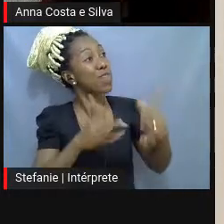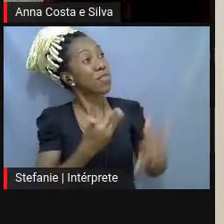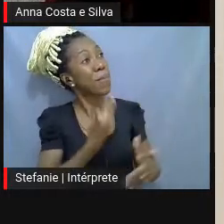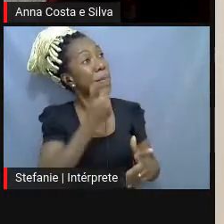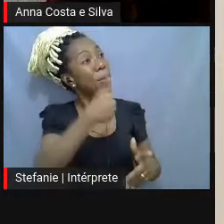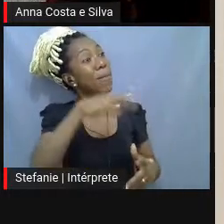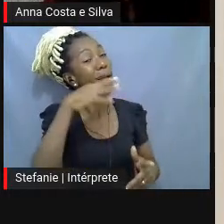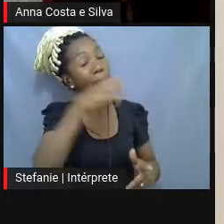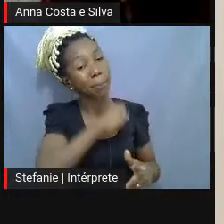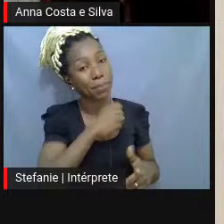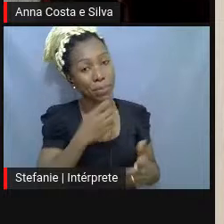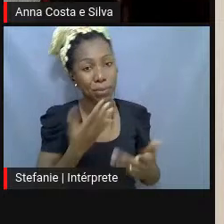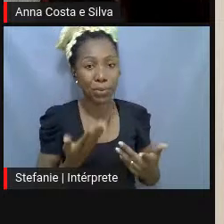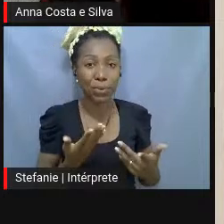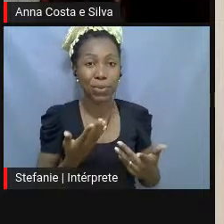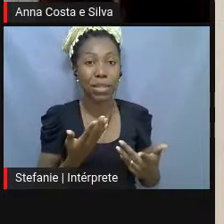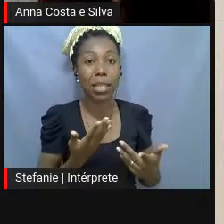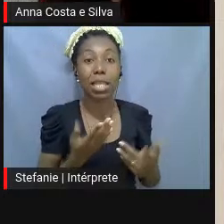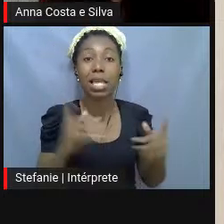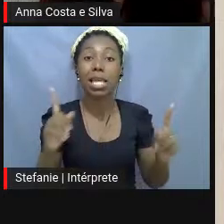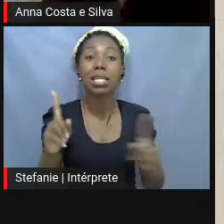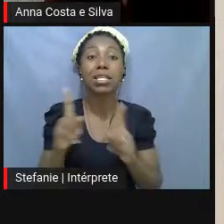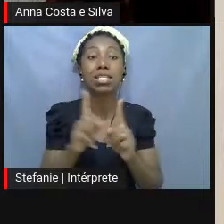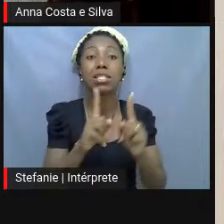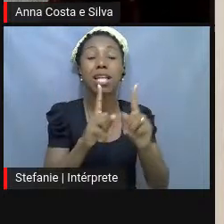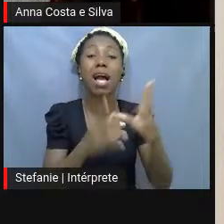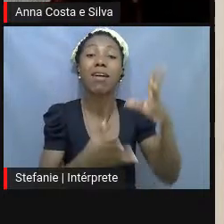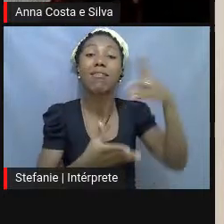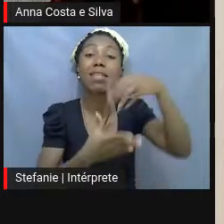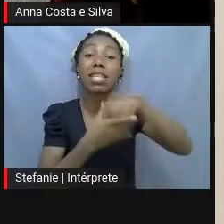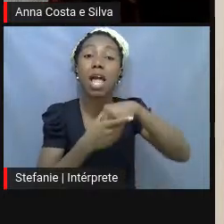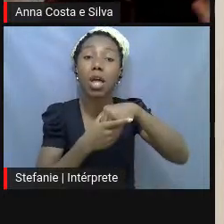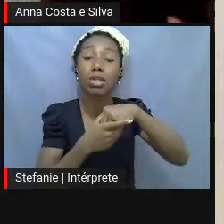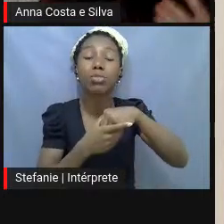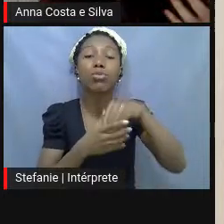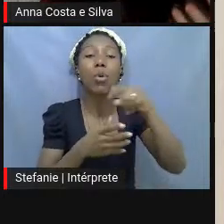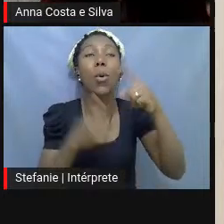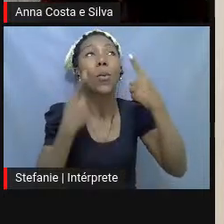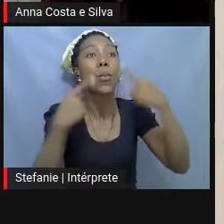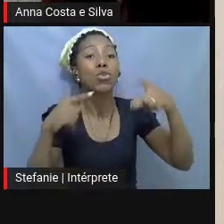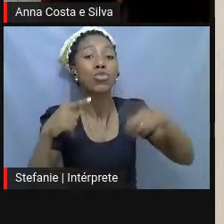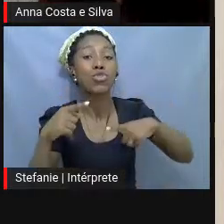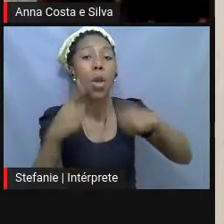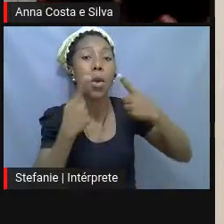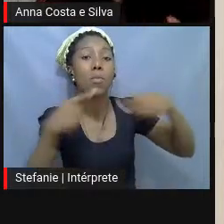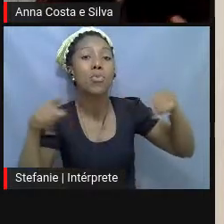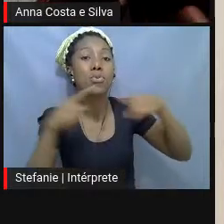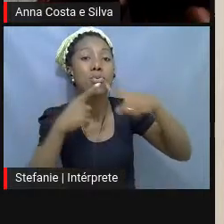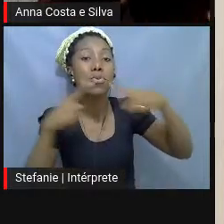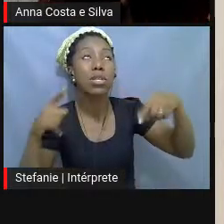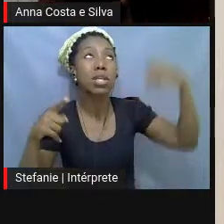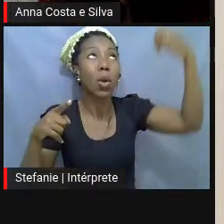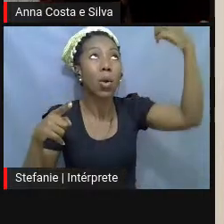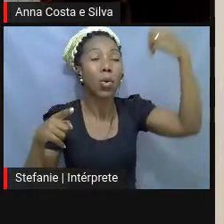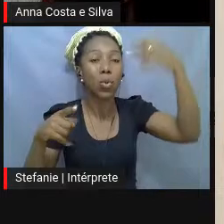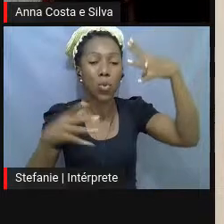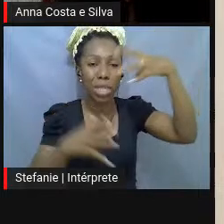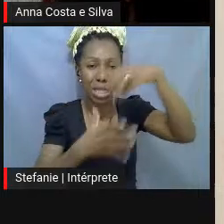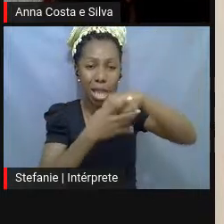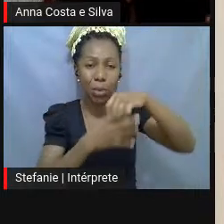viu, a gente estava dançando no corredor do SPC e perdendo a atenção da música e na incidência de luz, né? Em coisas